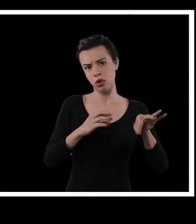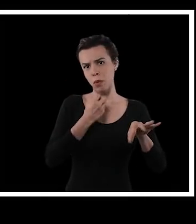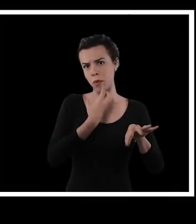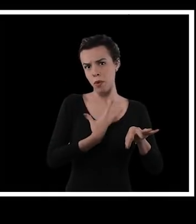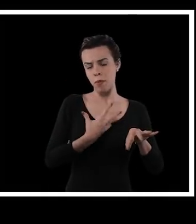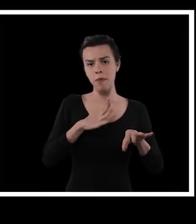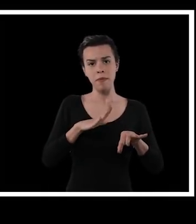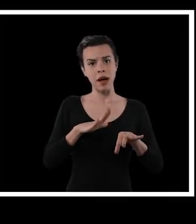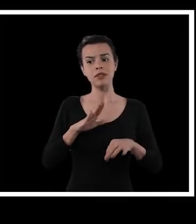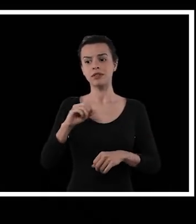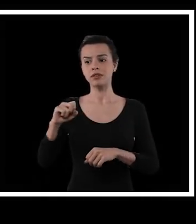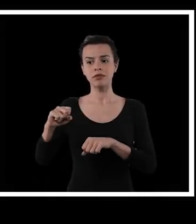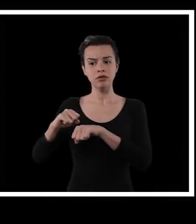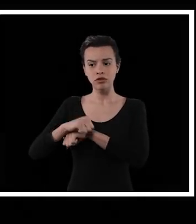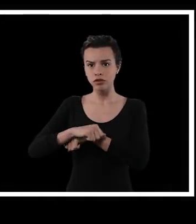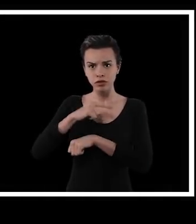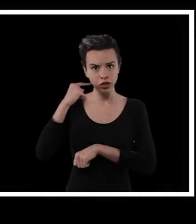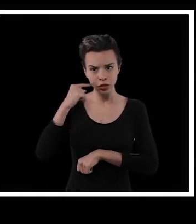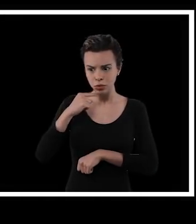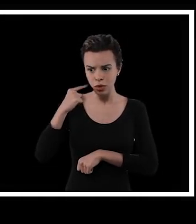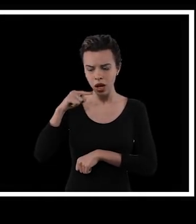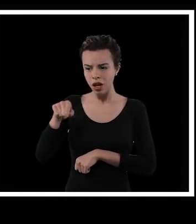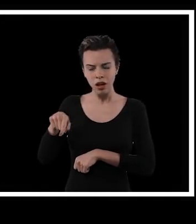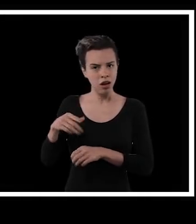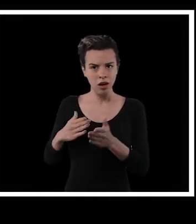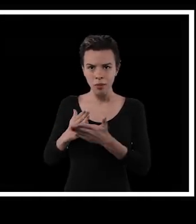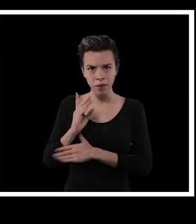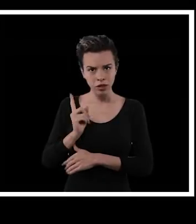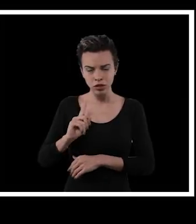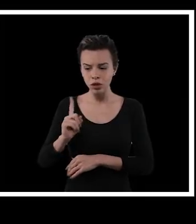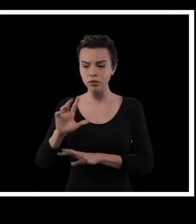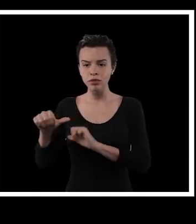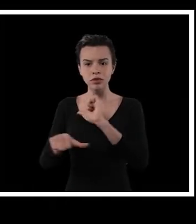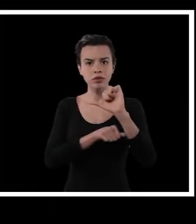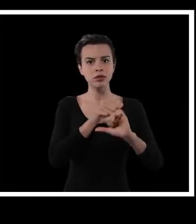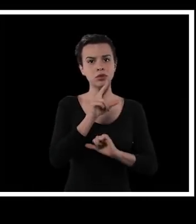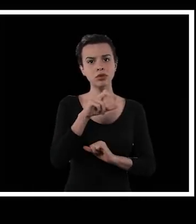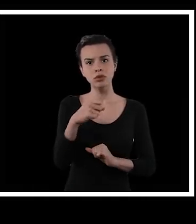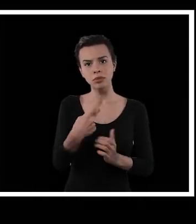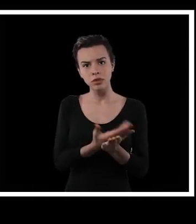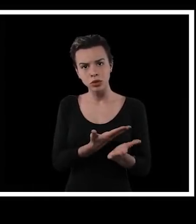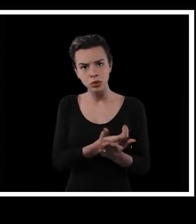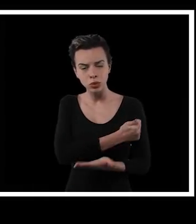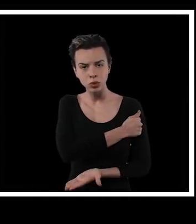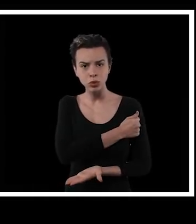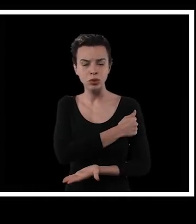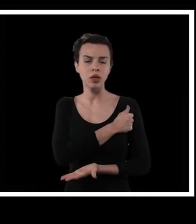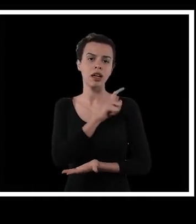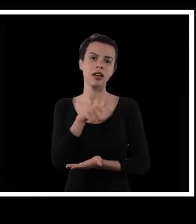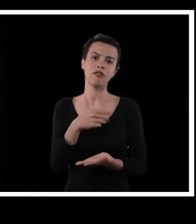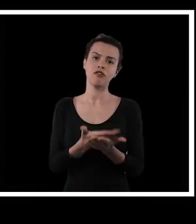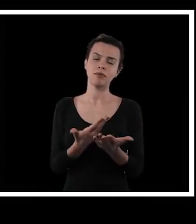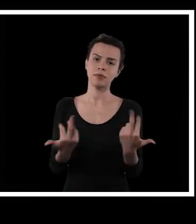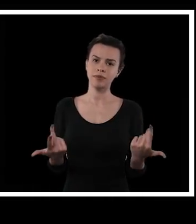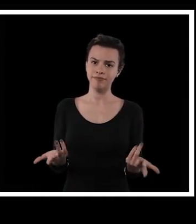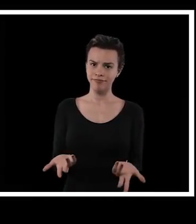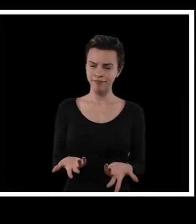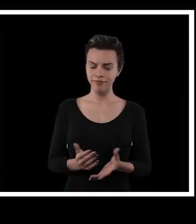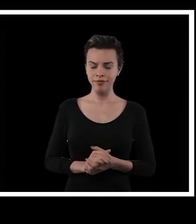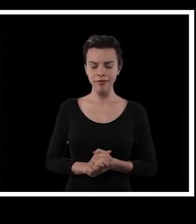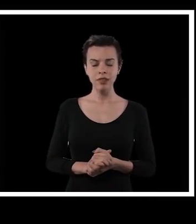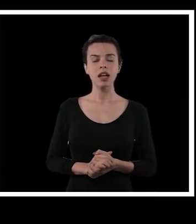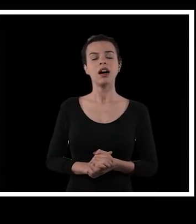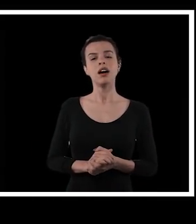me impressionaria se eu pegasse alunos que não passam no vestibular e transformassem eles alunos USP ou em alunos com essa mesma